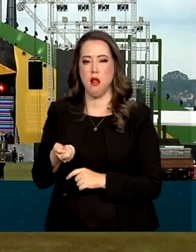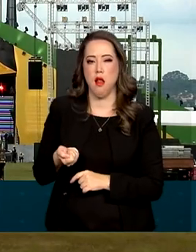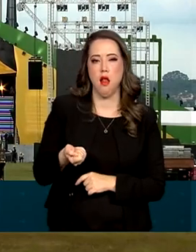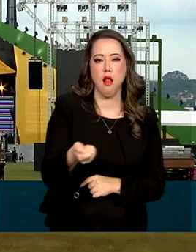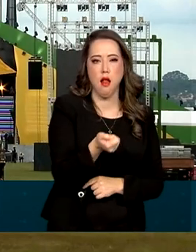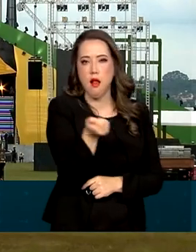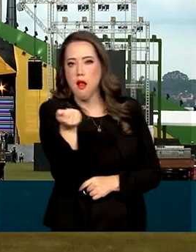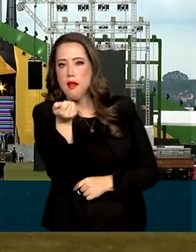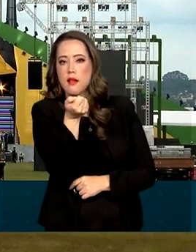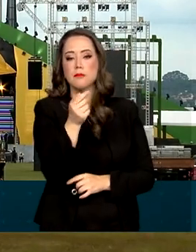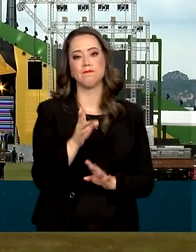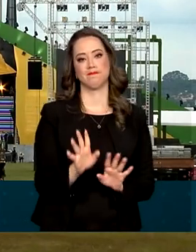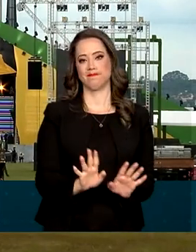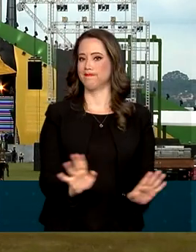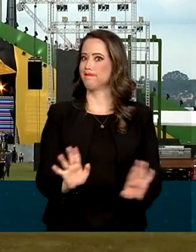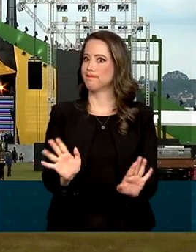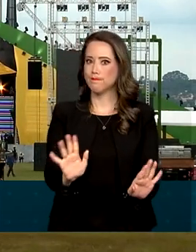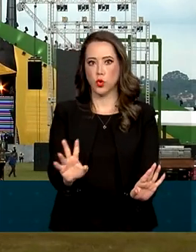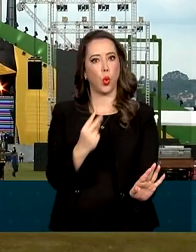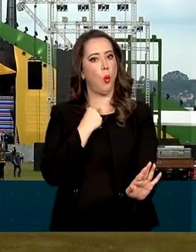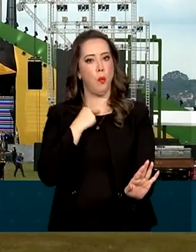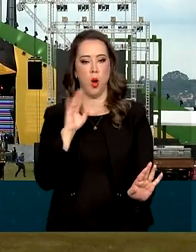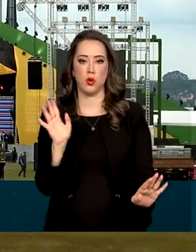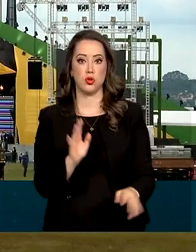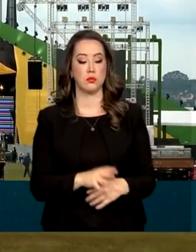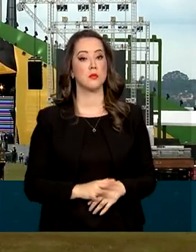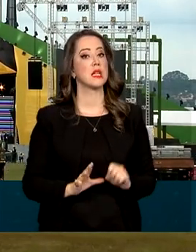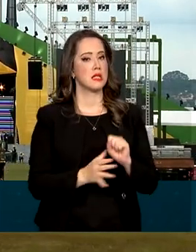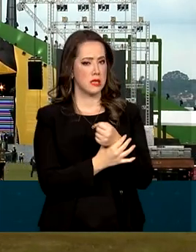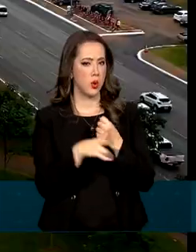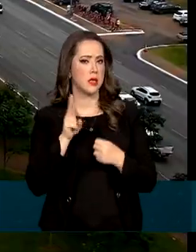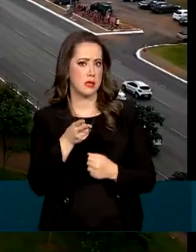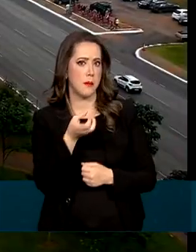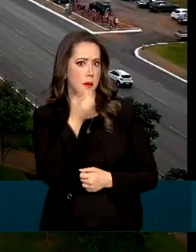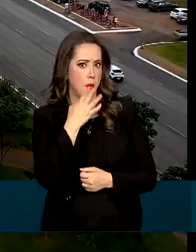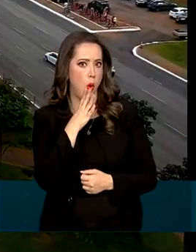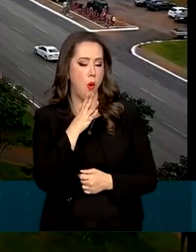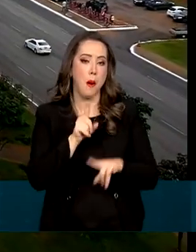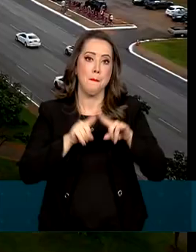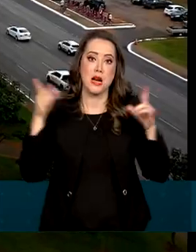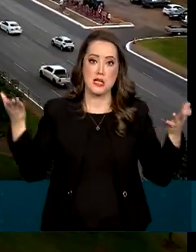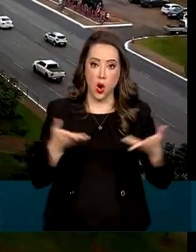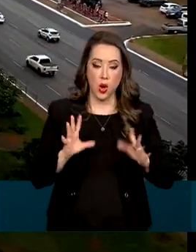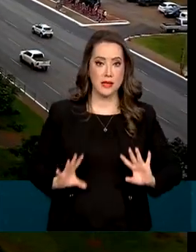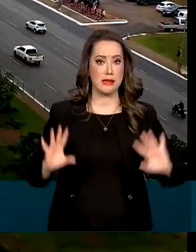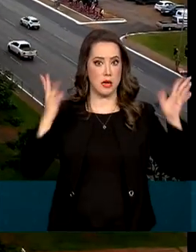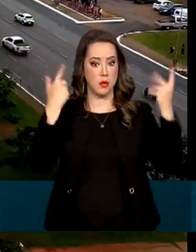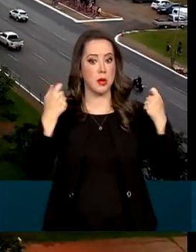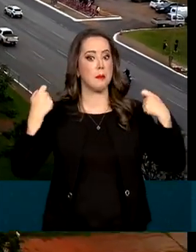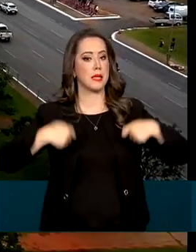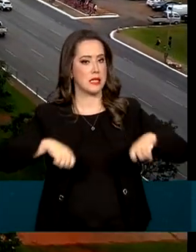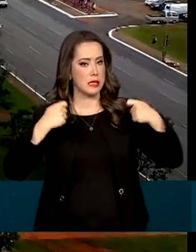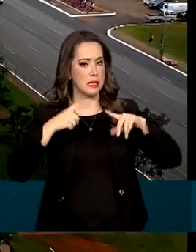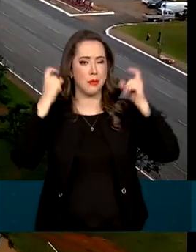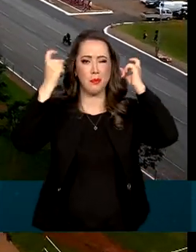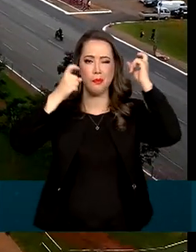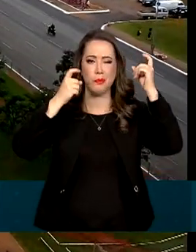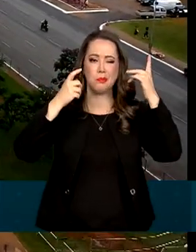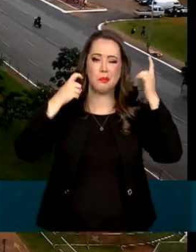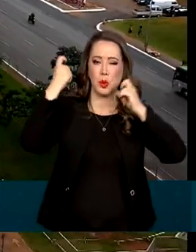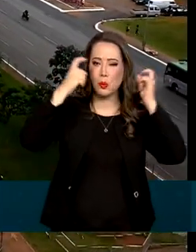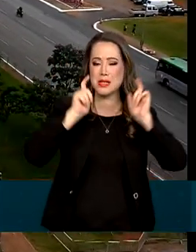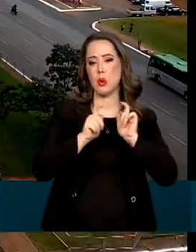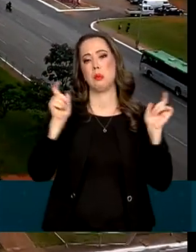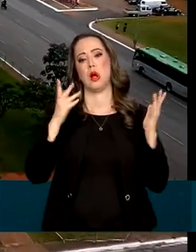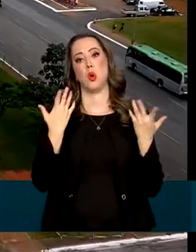A segurança pública já costuma ser reforçada em eventos grandes, mas esta cerimônia de posse ganhou uma preocupação a